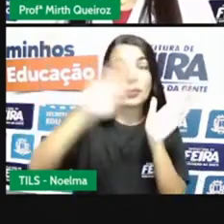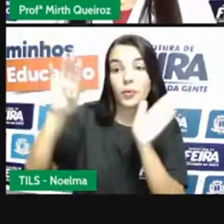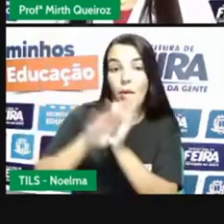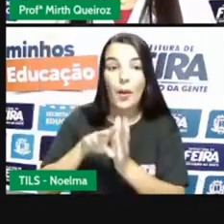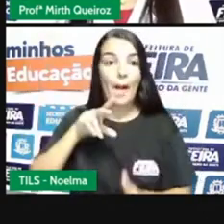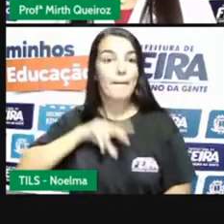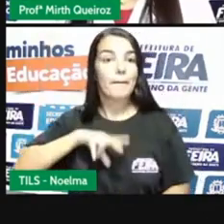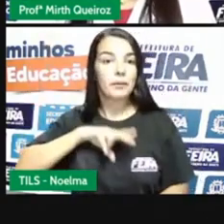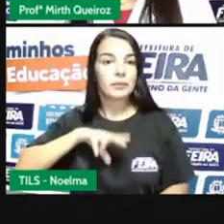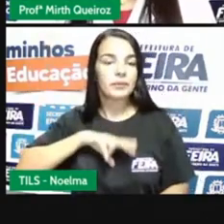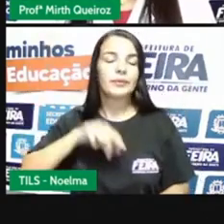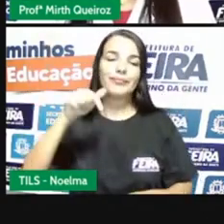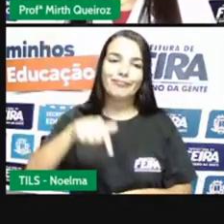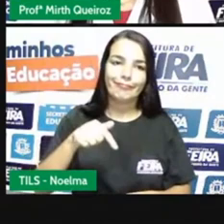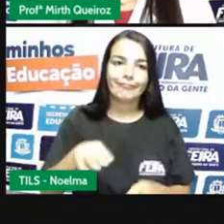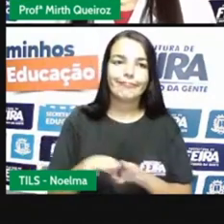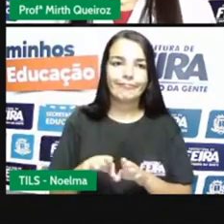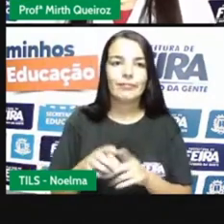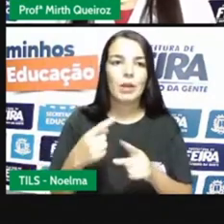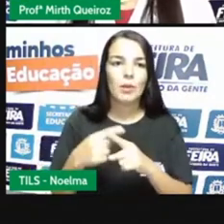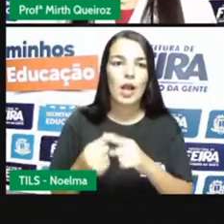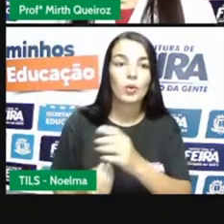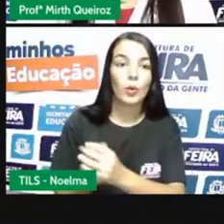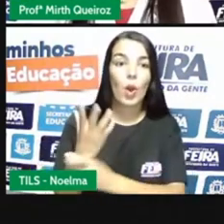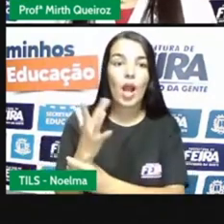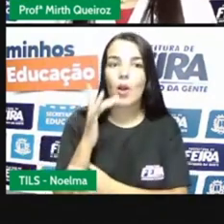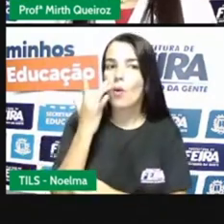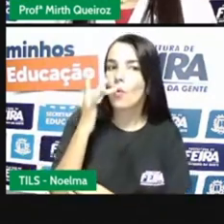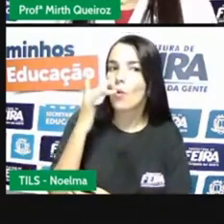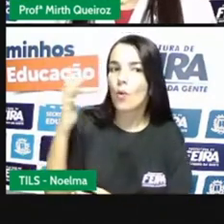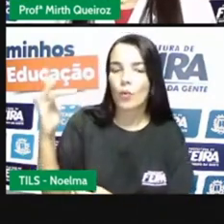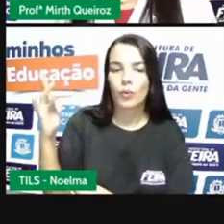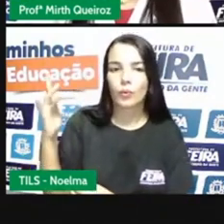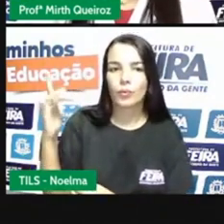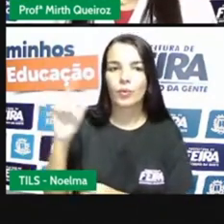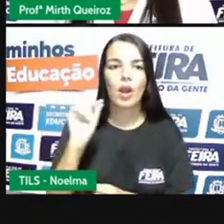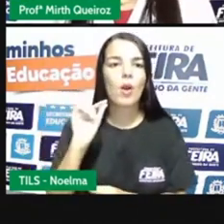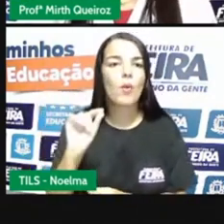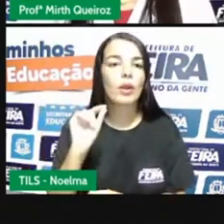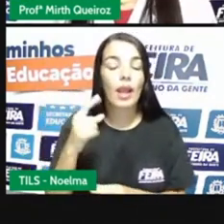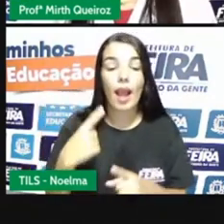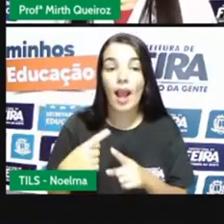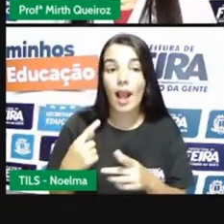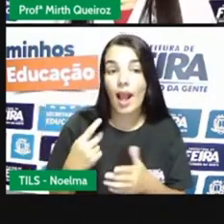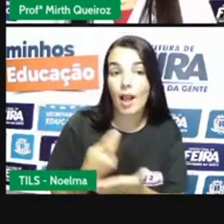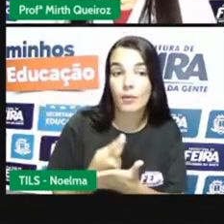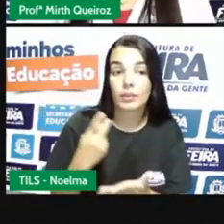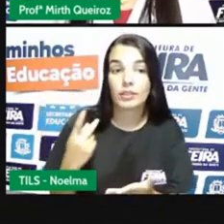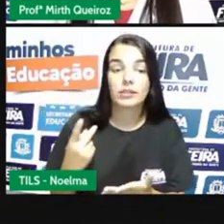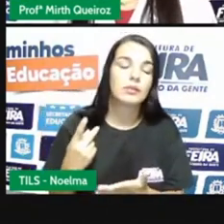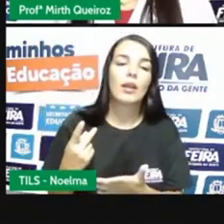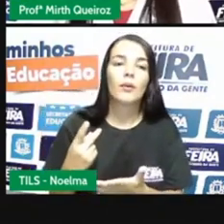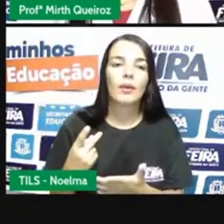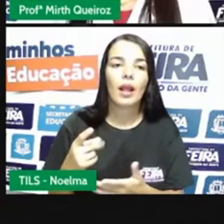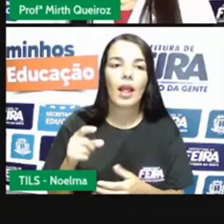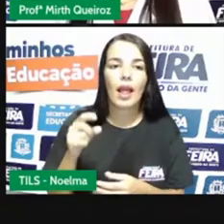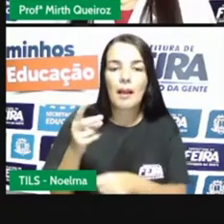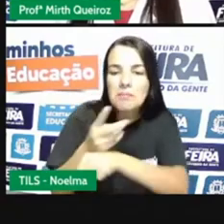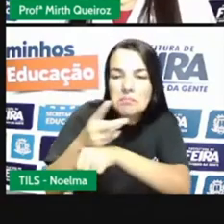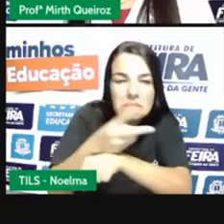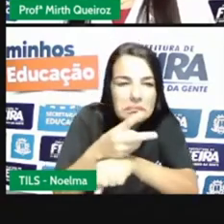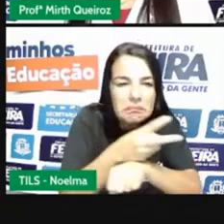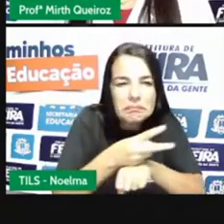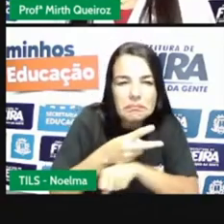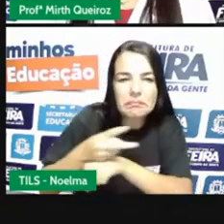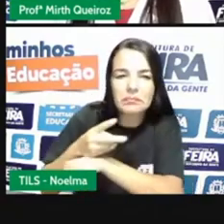devido à descoberta do ouro. A exploração no interior do país foi o que eu já disse para vocês, Já com